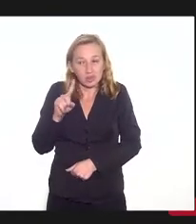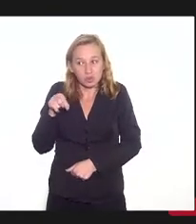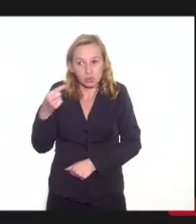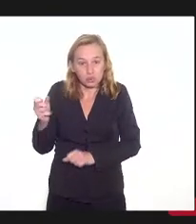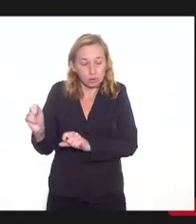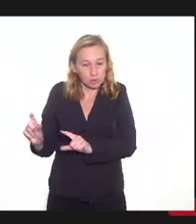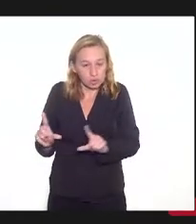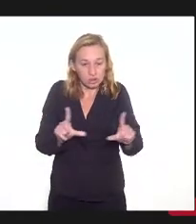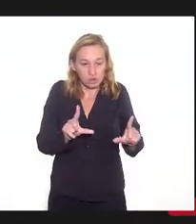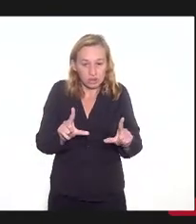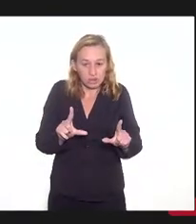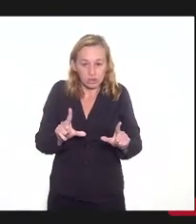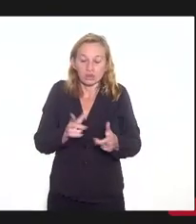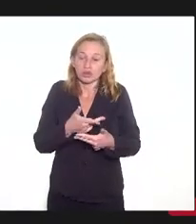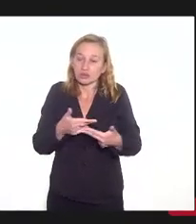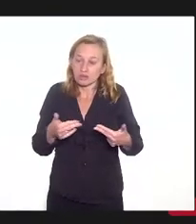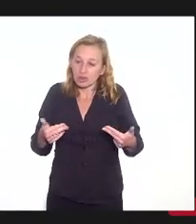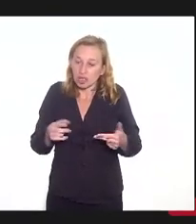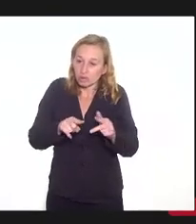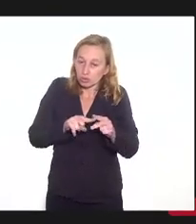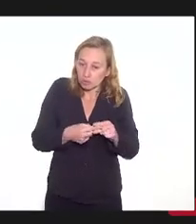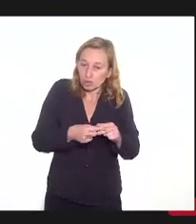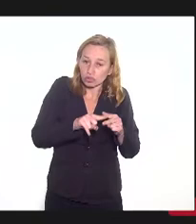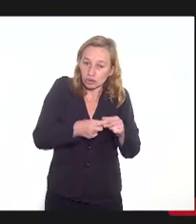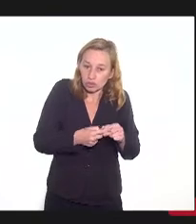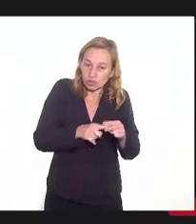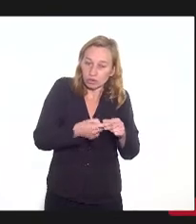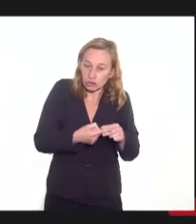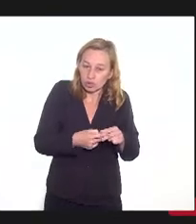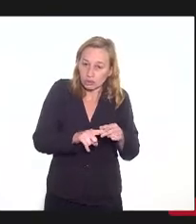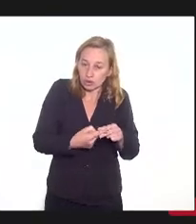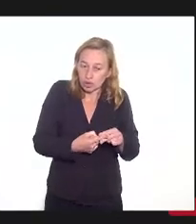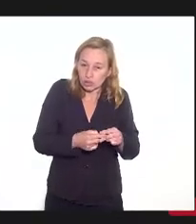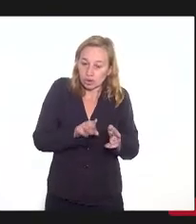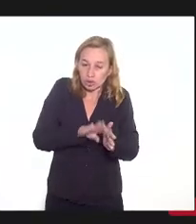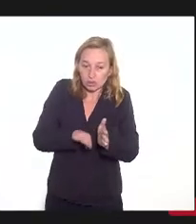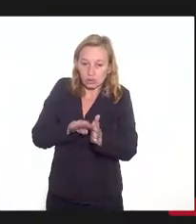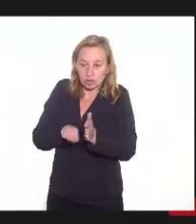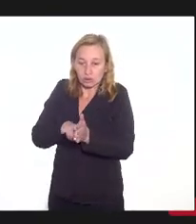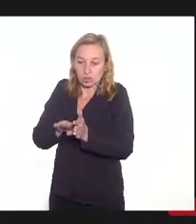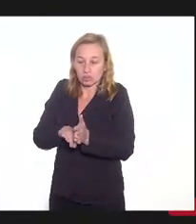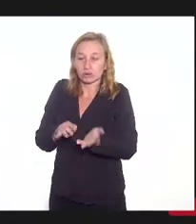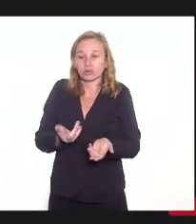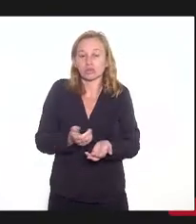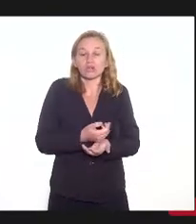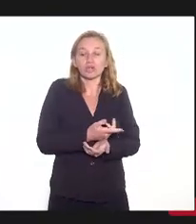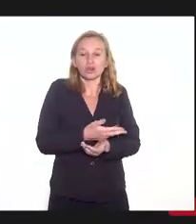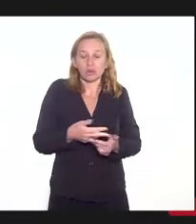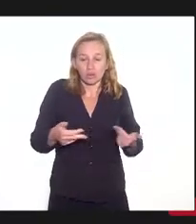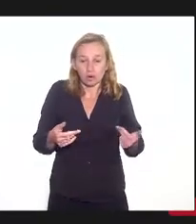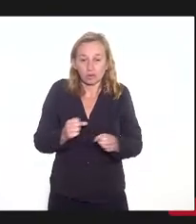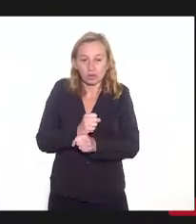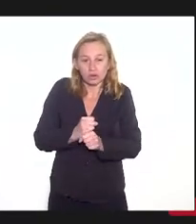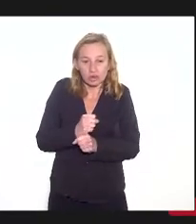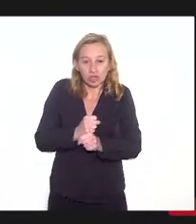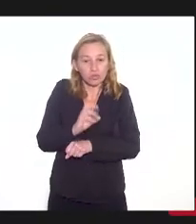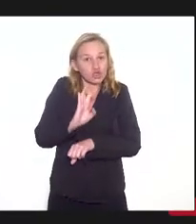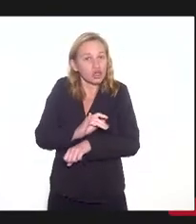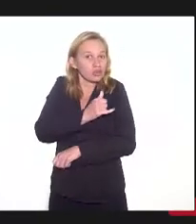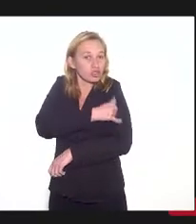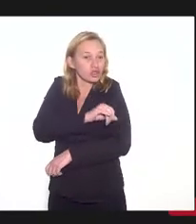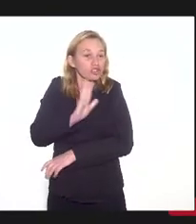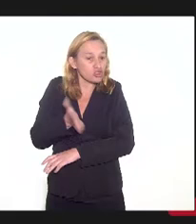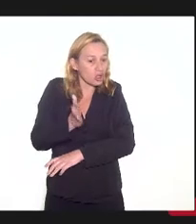slides, porque muitas dos ajustes do lado da despesa, ao longo do tempo, o Estado do Rio de Janeiro já vem